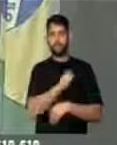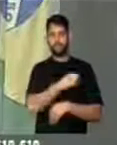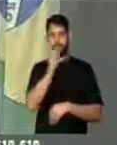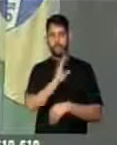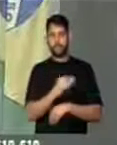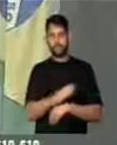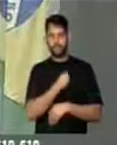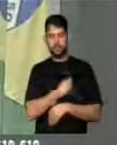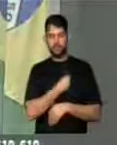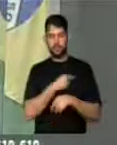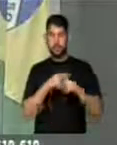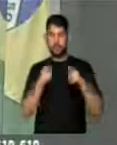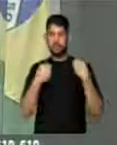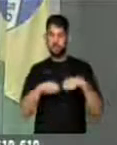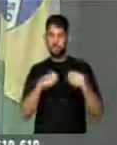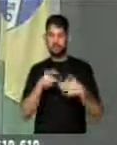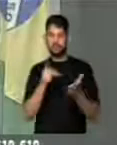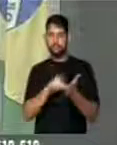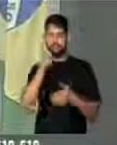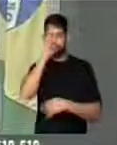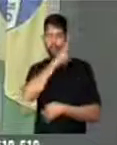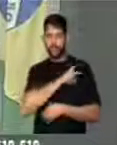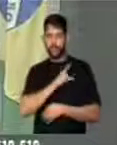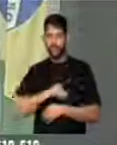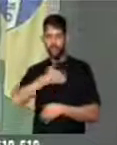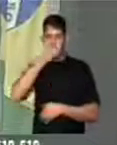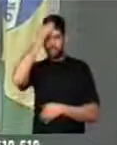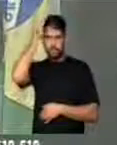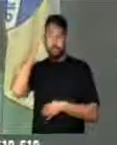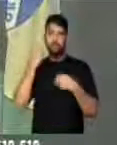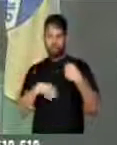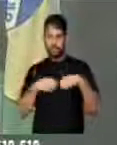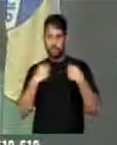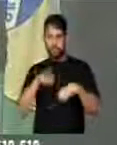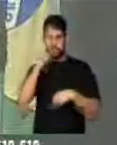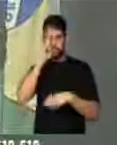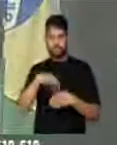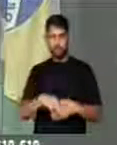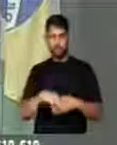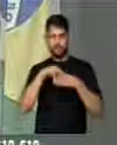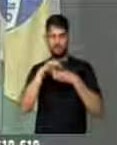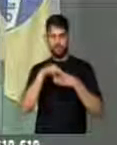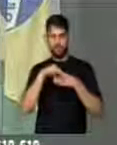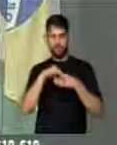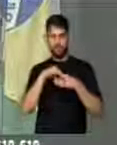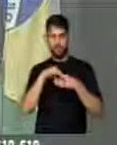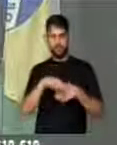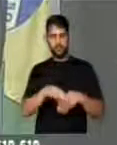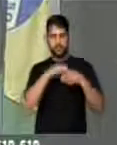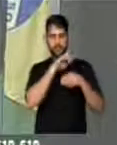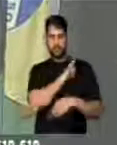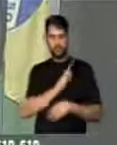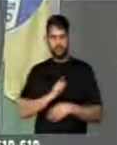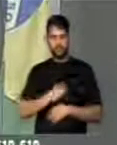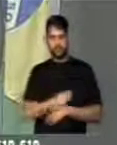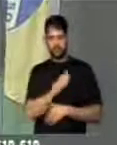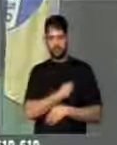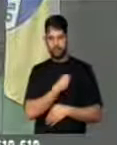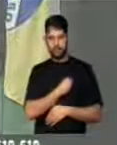Mas é preciso, presidente Michel Temer, senhor líder, os líderes do governo,